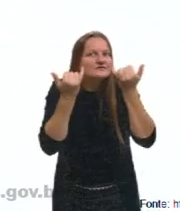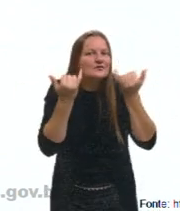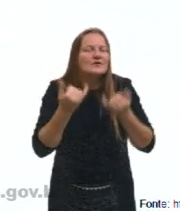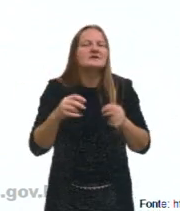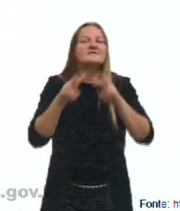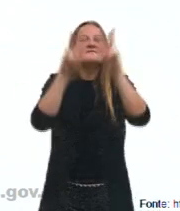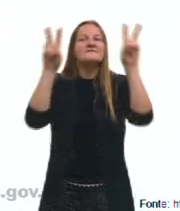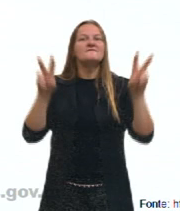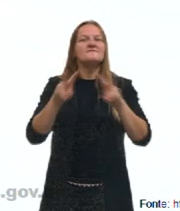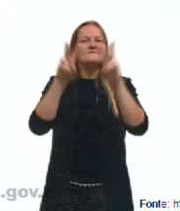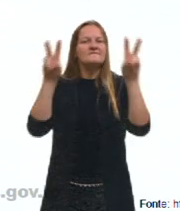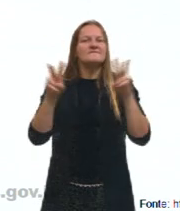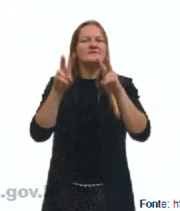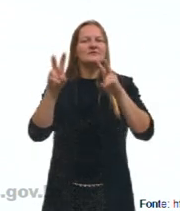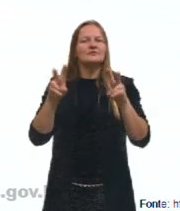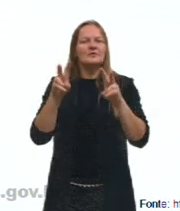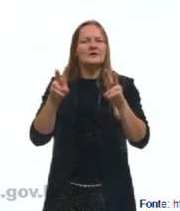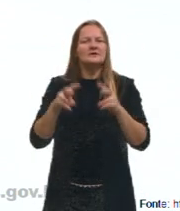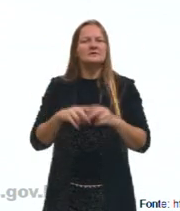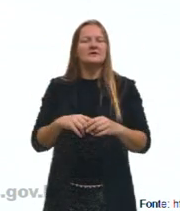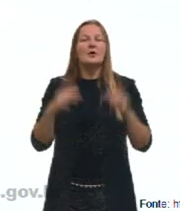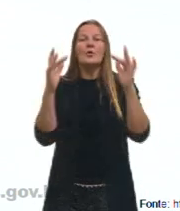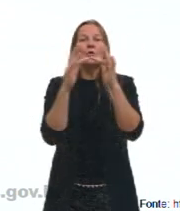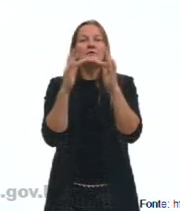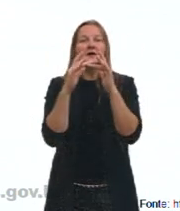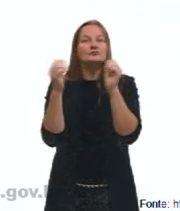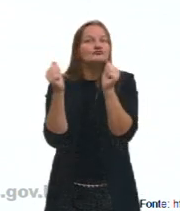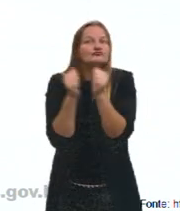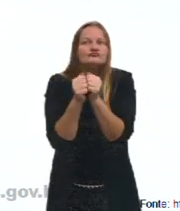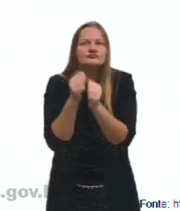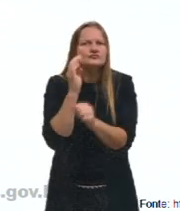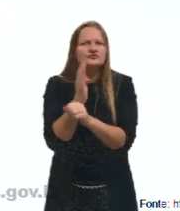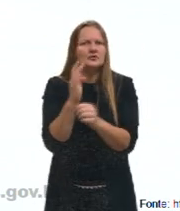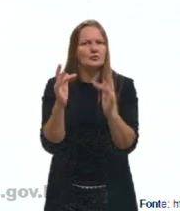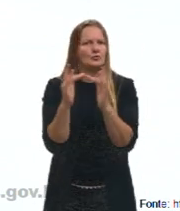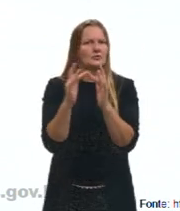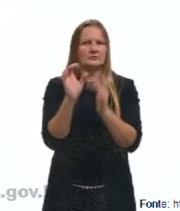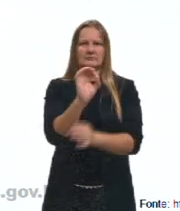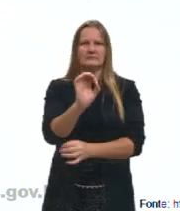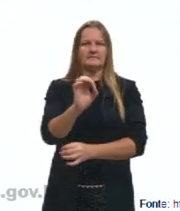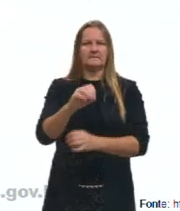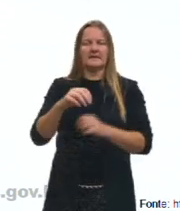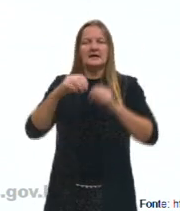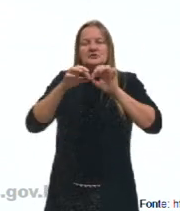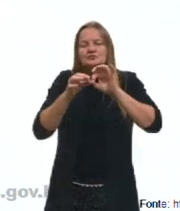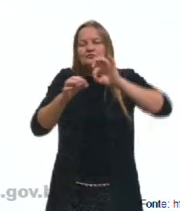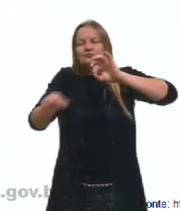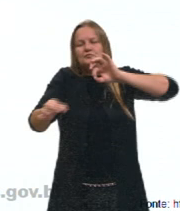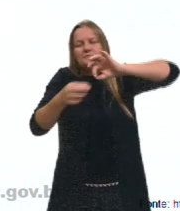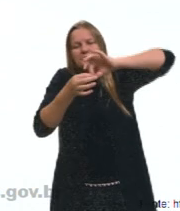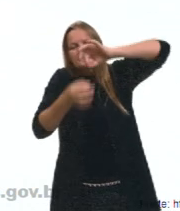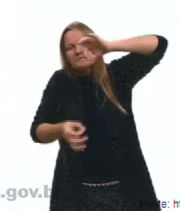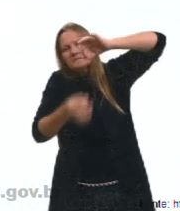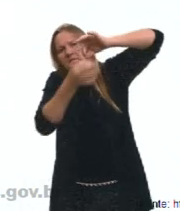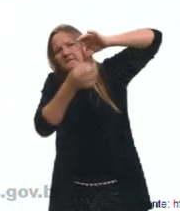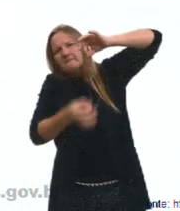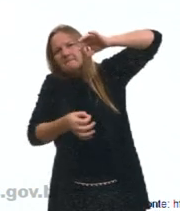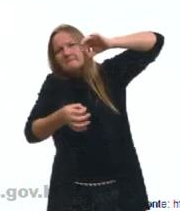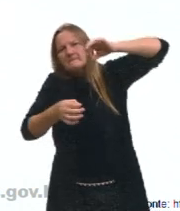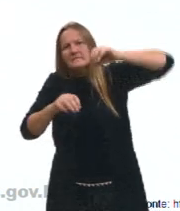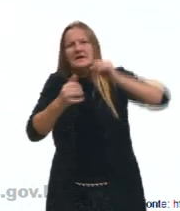visuais, que não haja contato direto, tá, gurizada? Então, é feito através de distância, né, através dessa